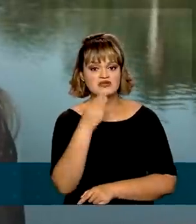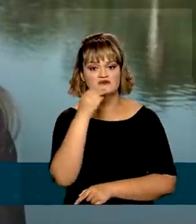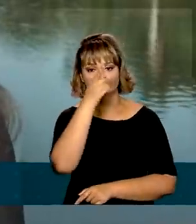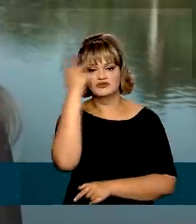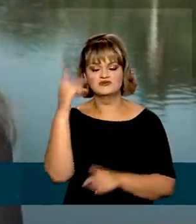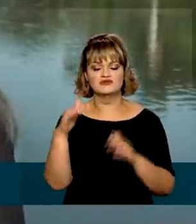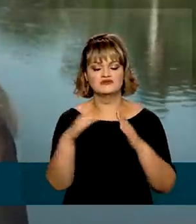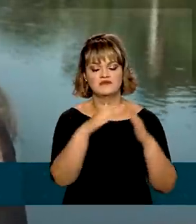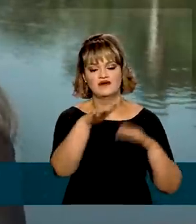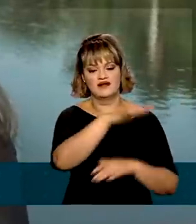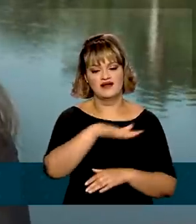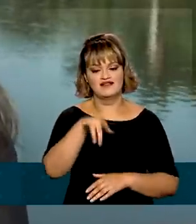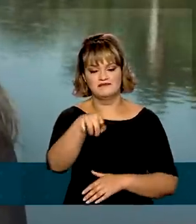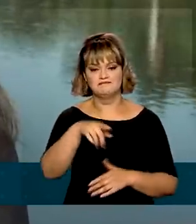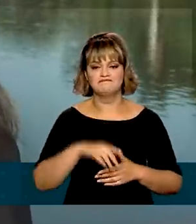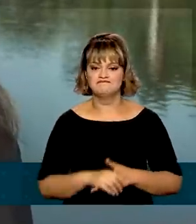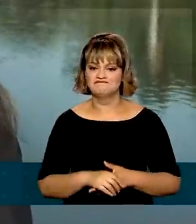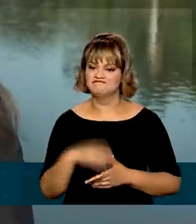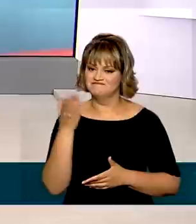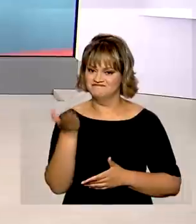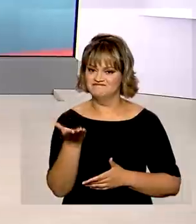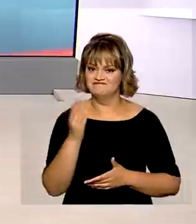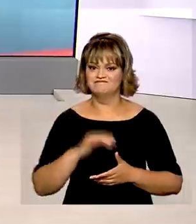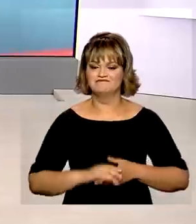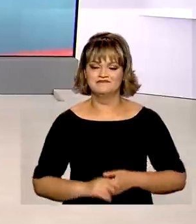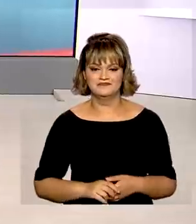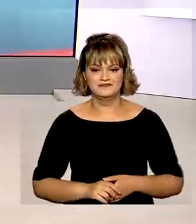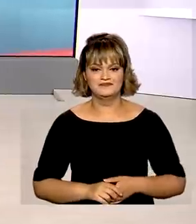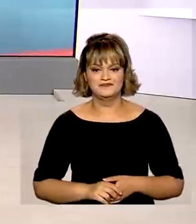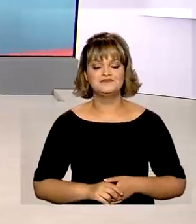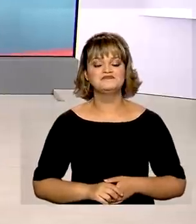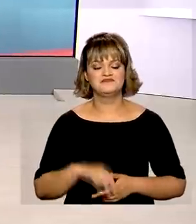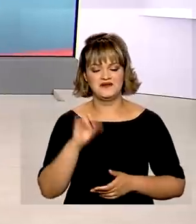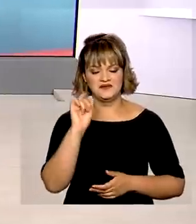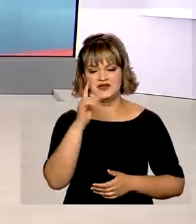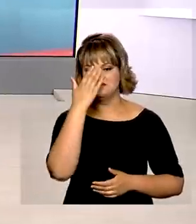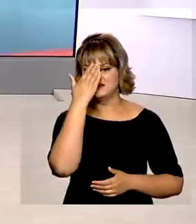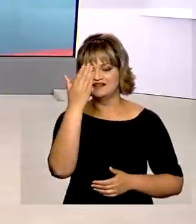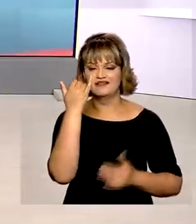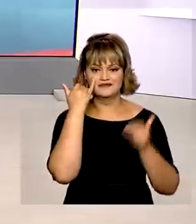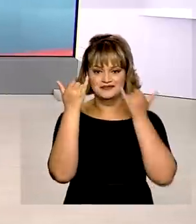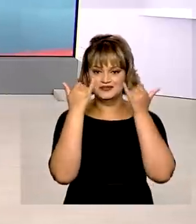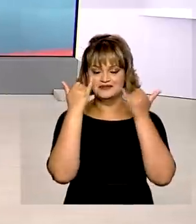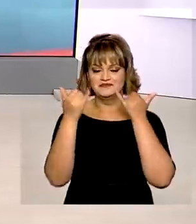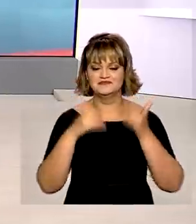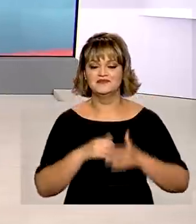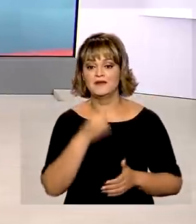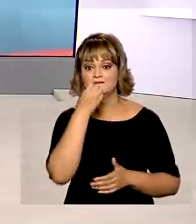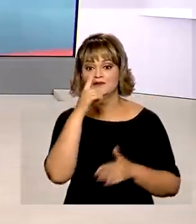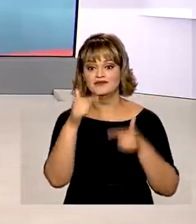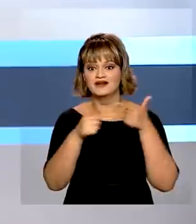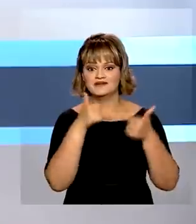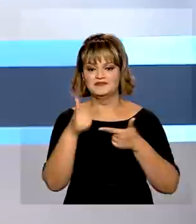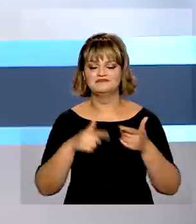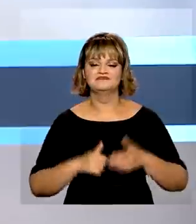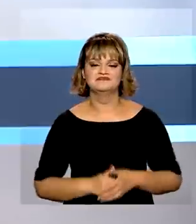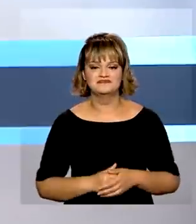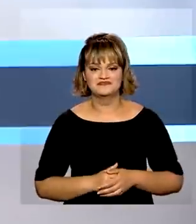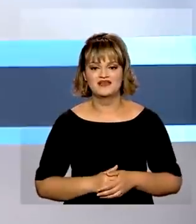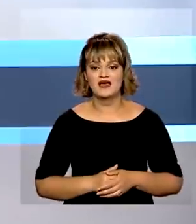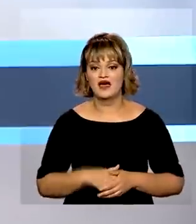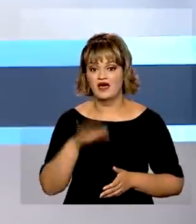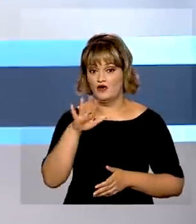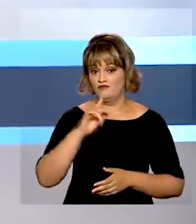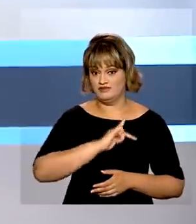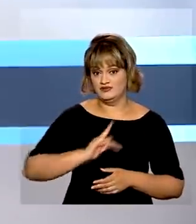moradores da região. Eu volto com você, Renata. Tá certo, Priscila. Obrigada pelas suas informações. Bom trabalho pra você. E